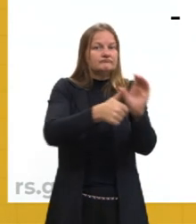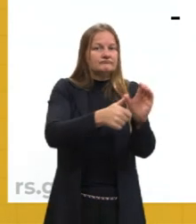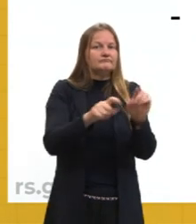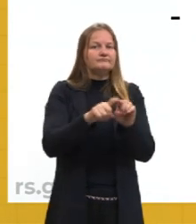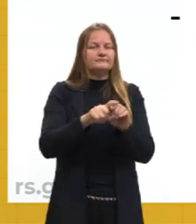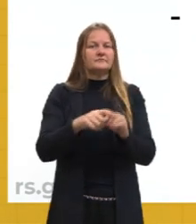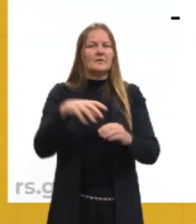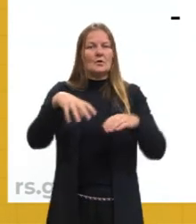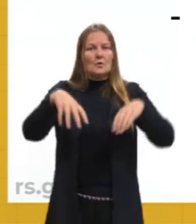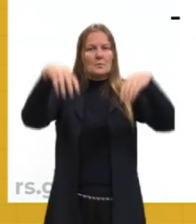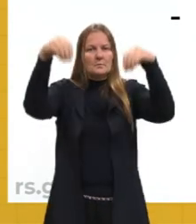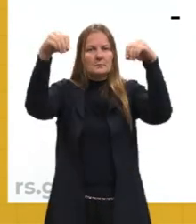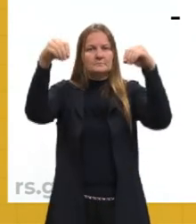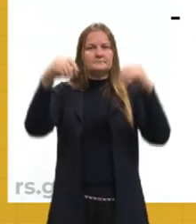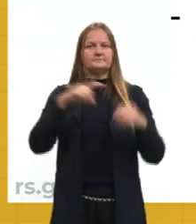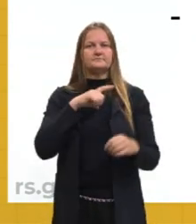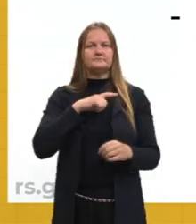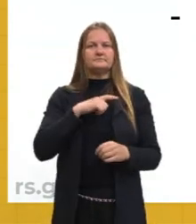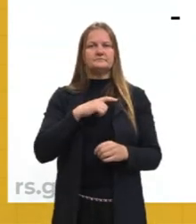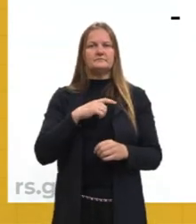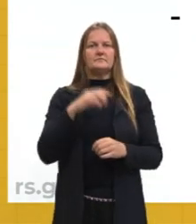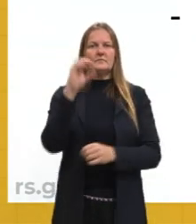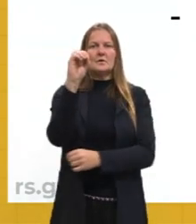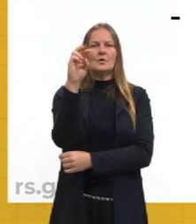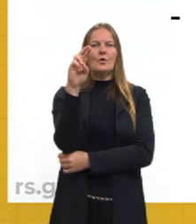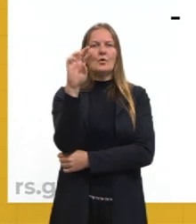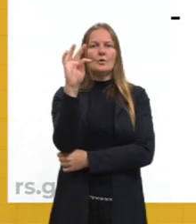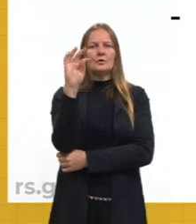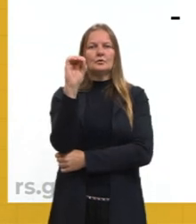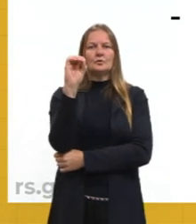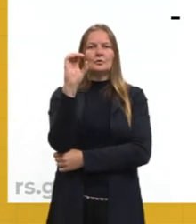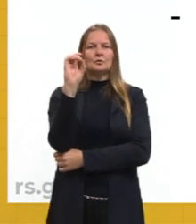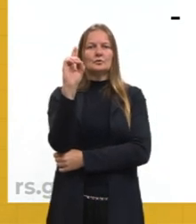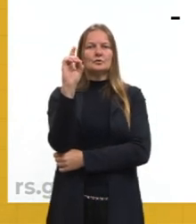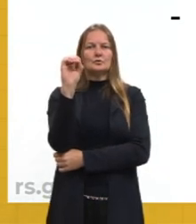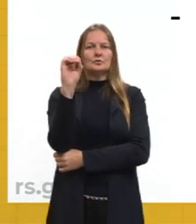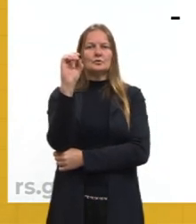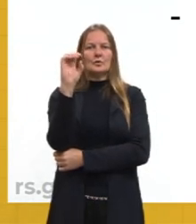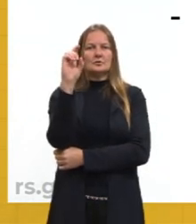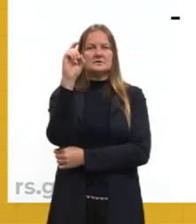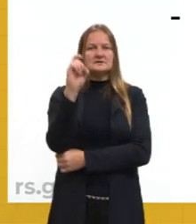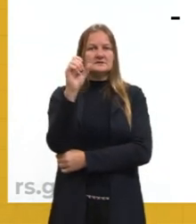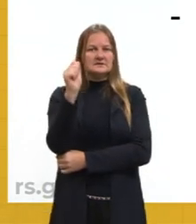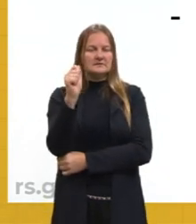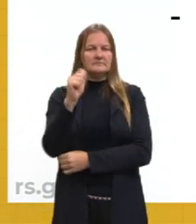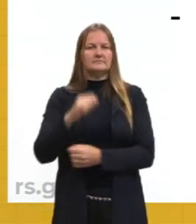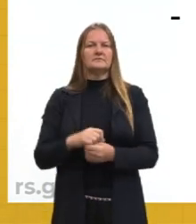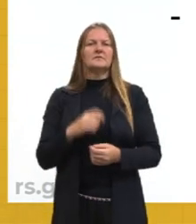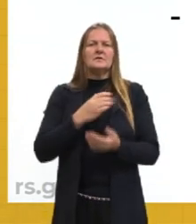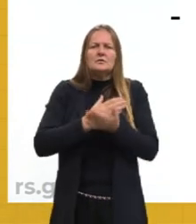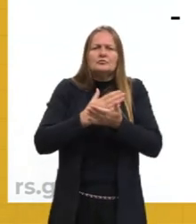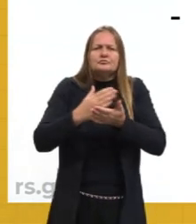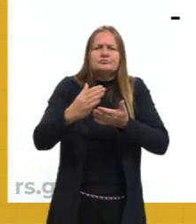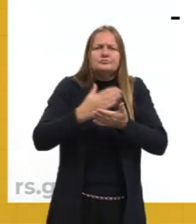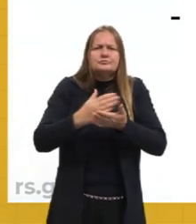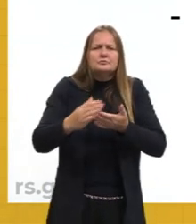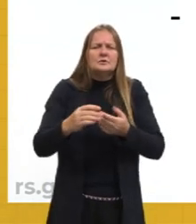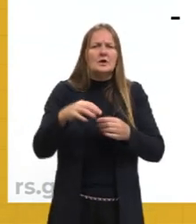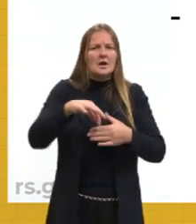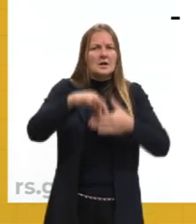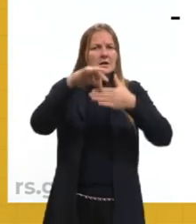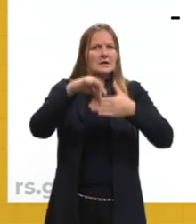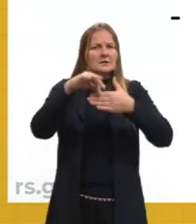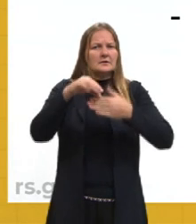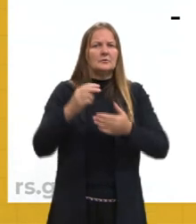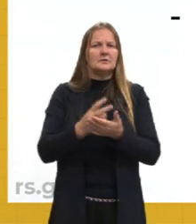existia a Igreja Ortodoxa, que ela tinha inicialmente o seu patriarcado, a sua liderança em